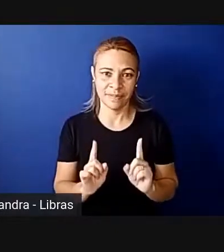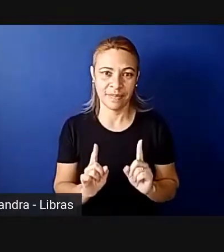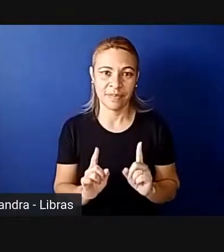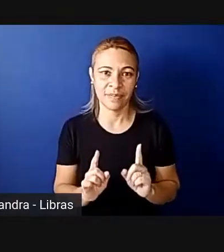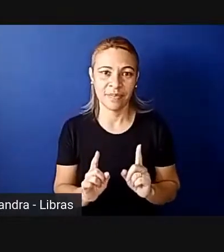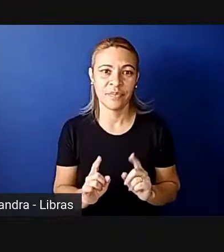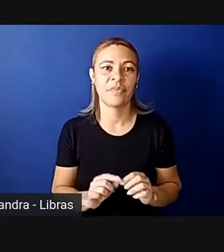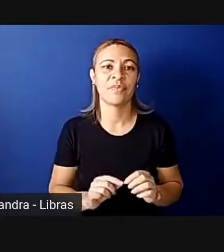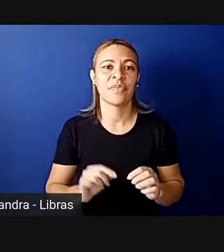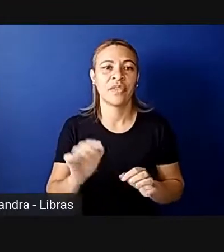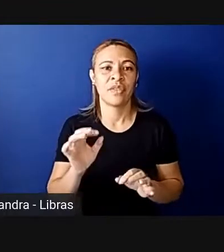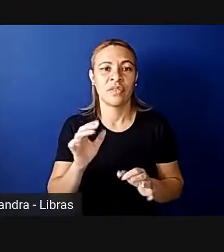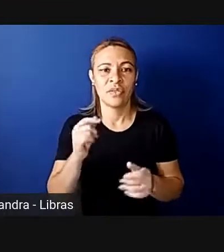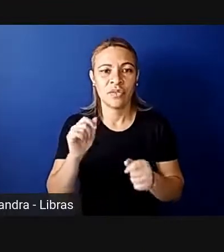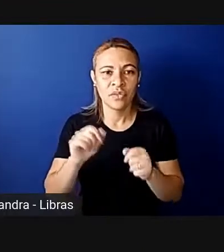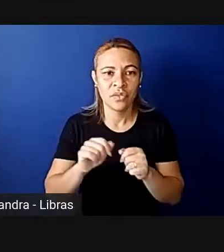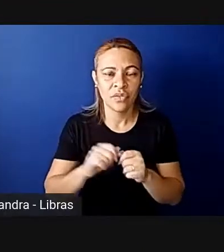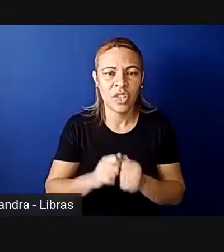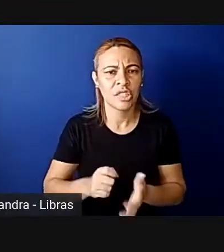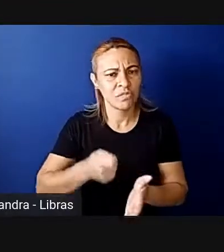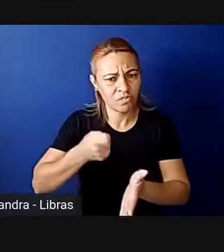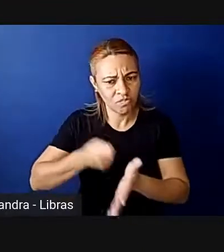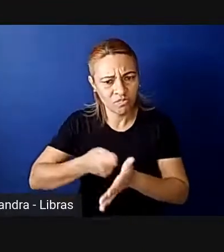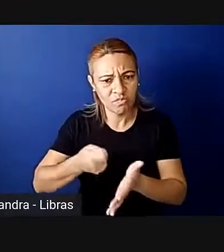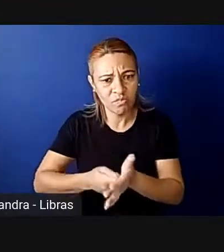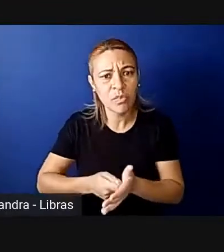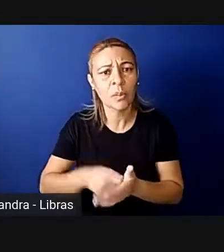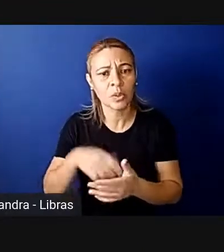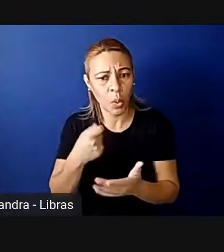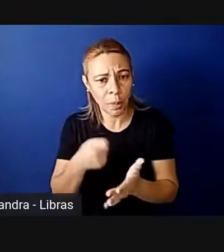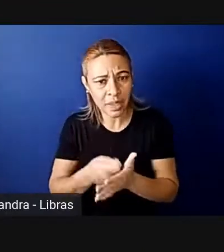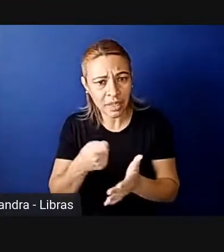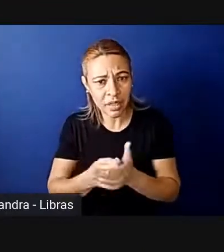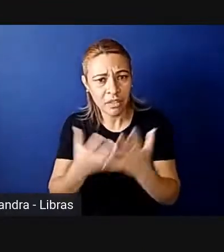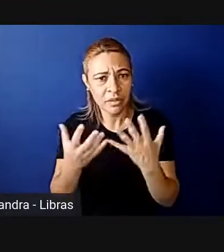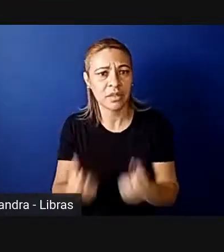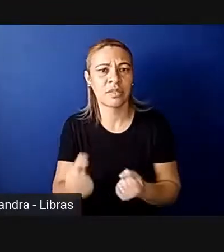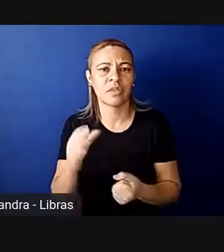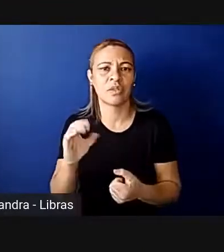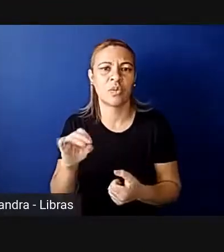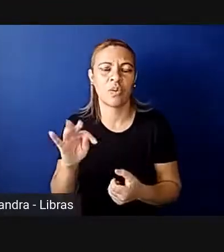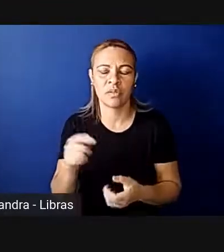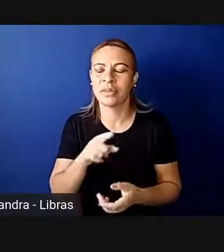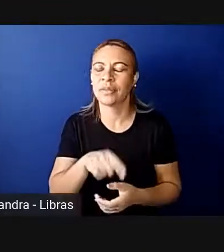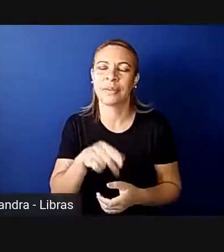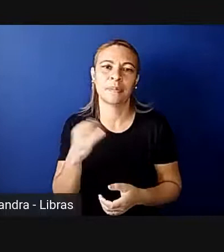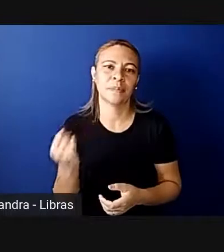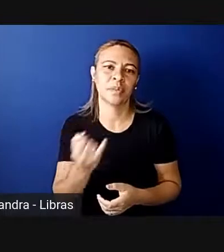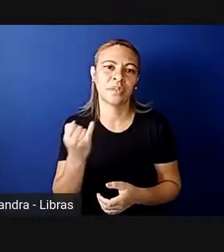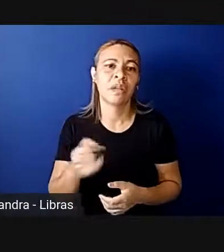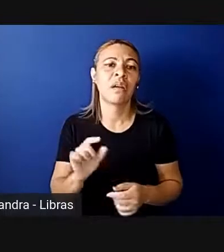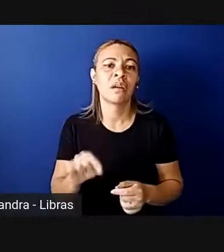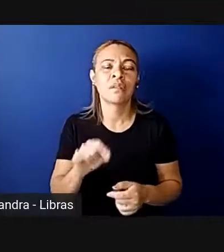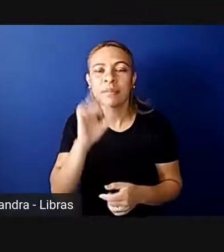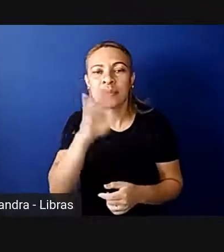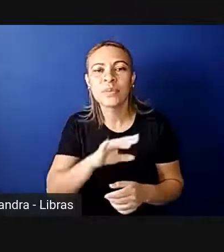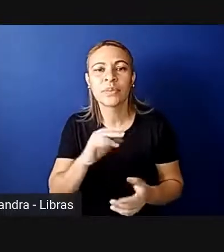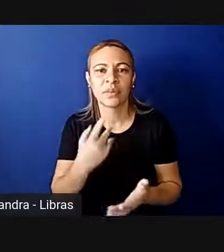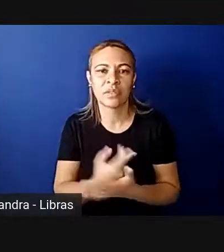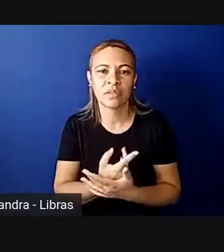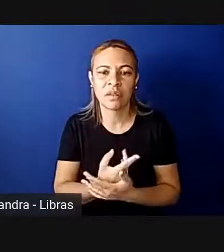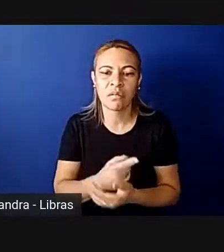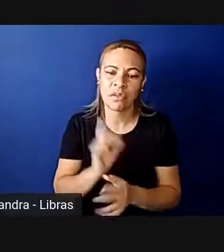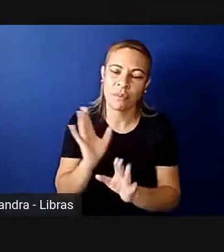veio com severas sanções para os partidos políticos. Isso é fundamental. E no Brasil, o que aconteceu? Recomendação.